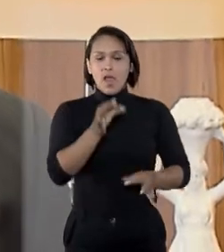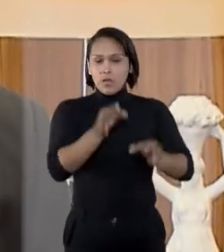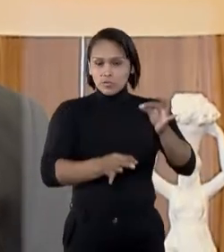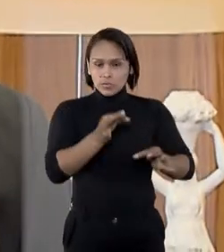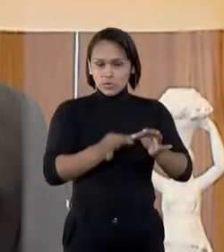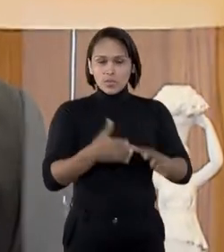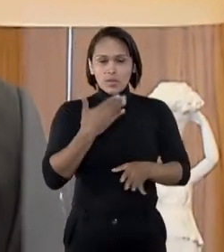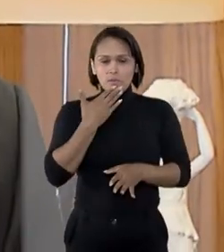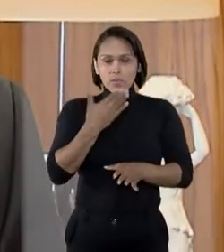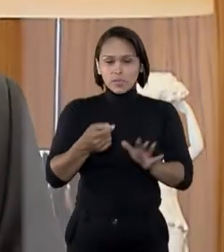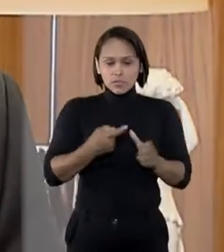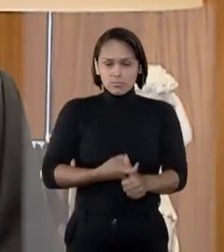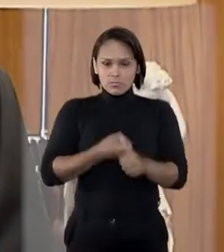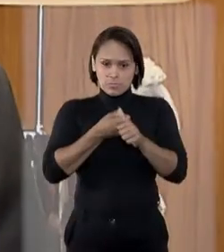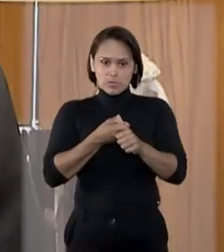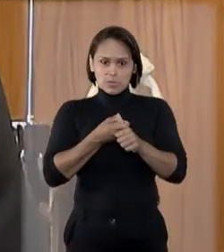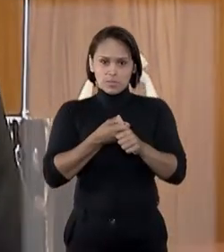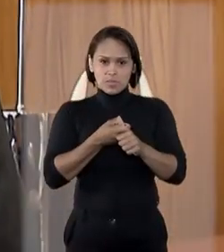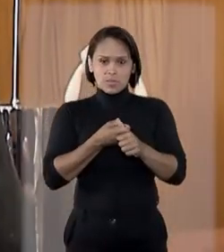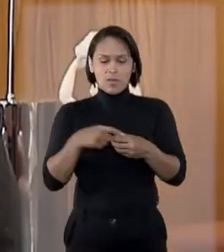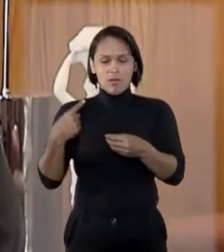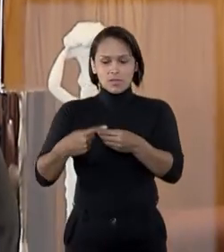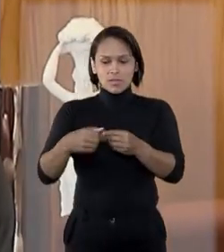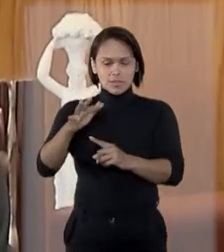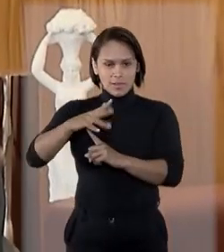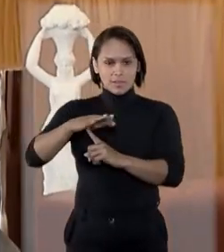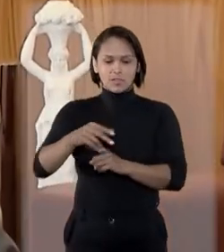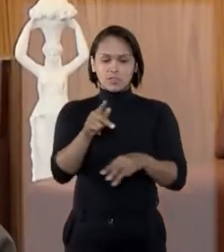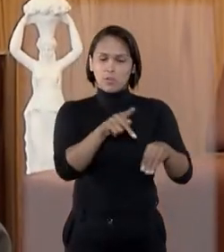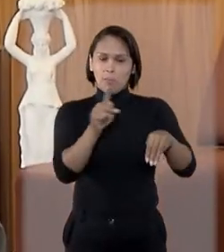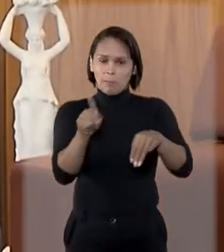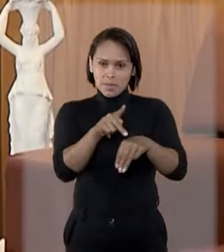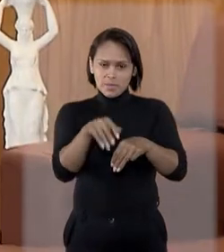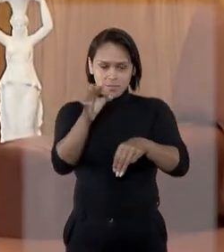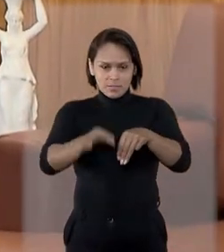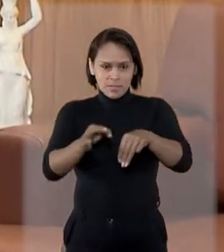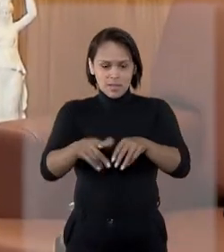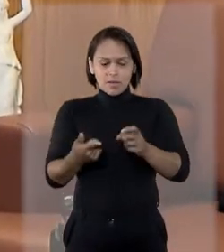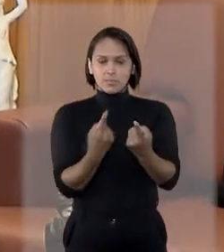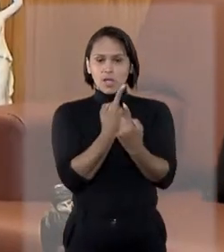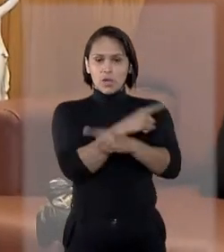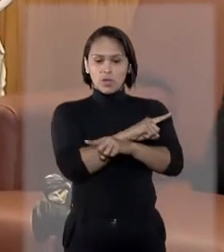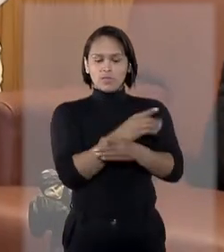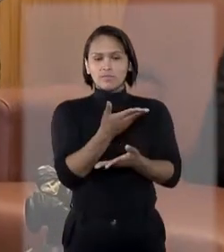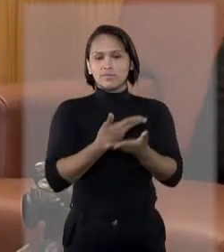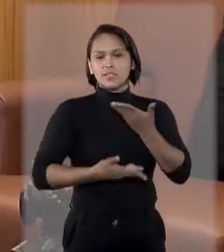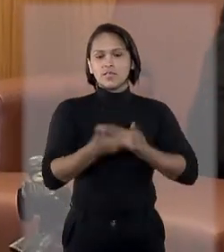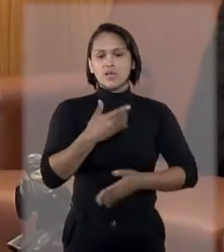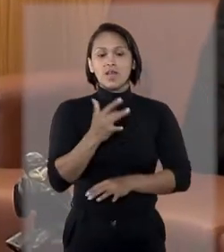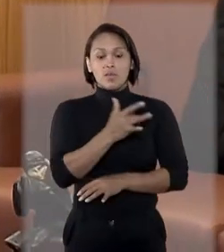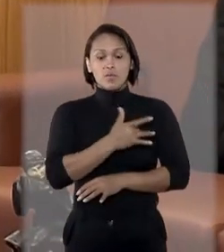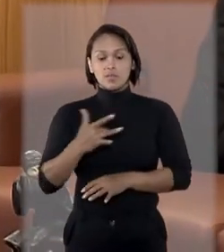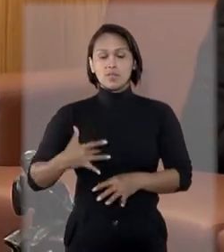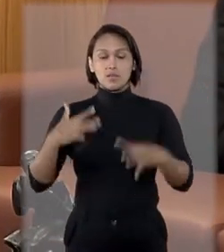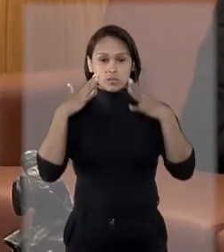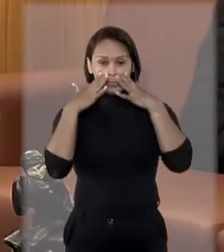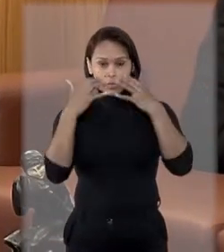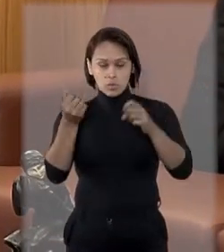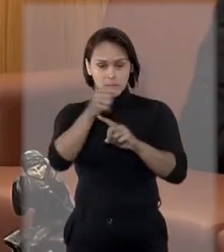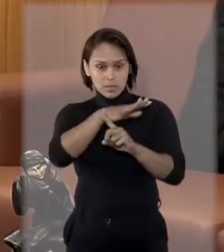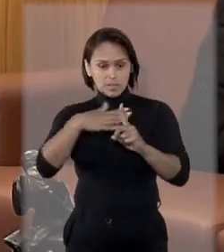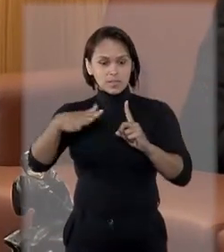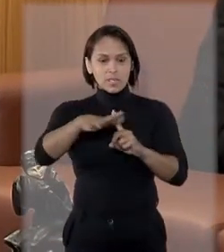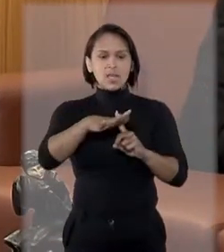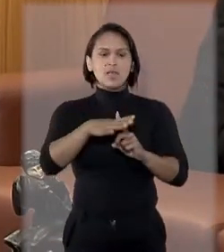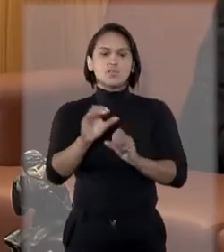pedido de suspensão apresentado pelo município, O presidente do STJ destacou que a controvérsia tem relação direta com a saúde pública